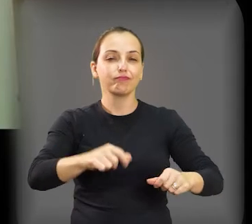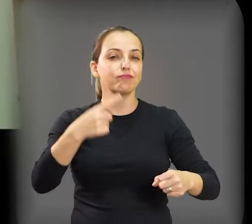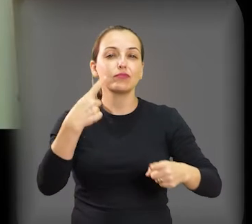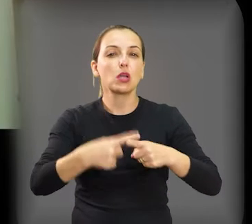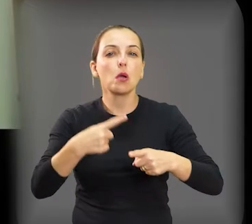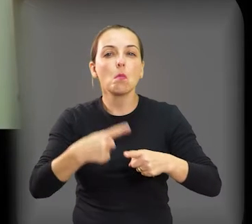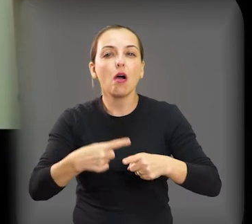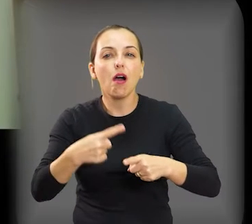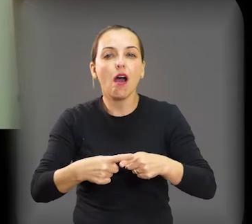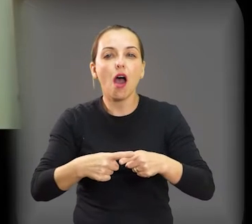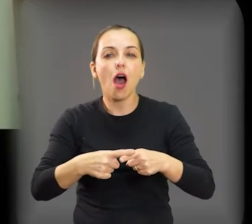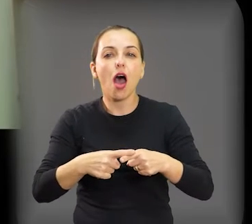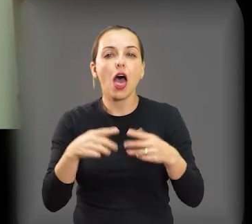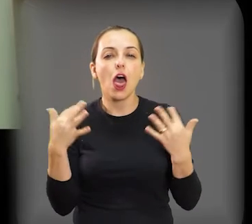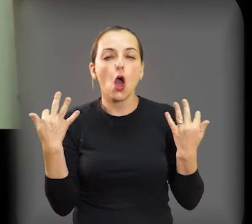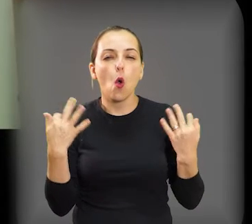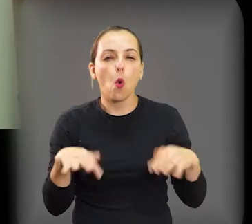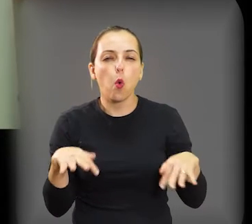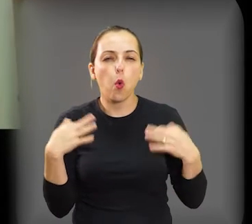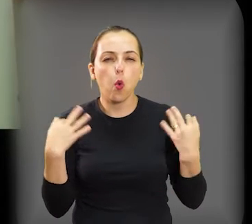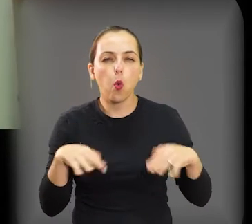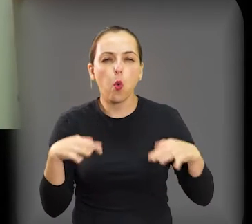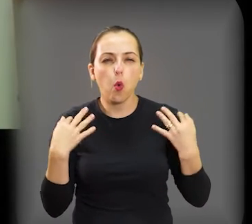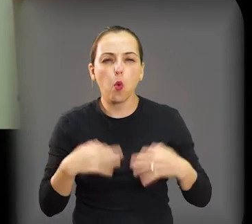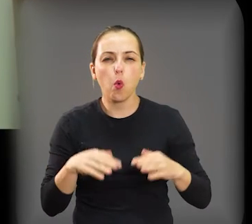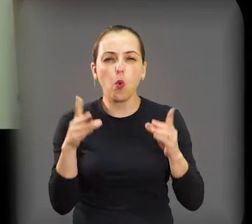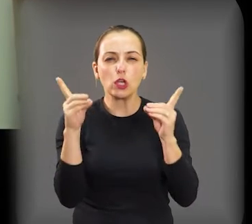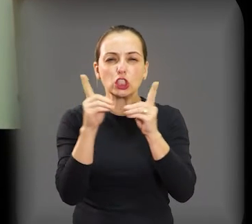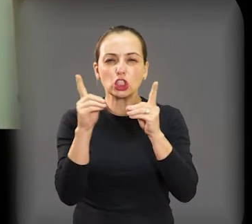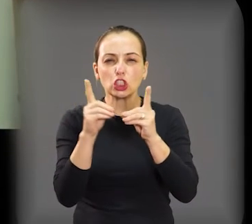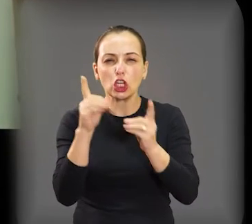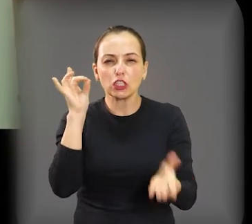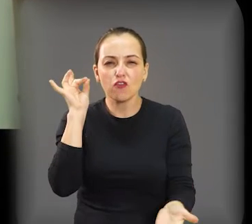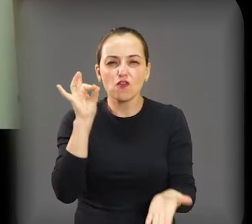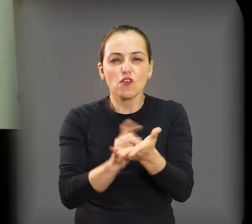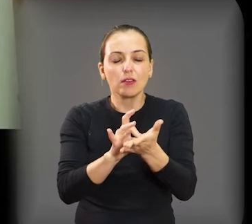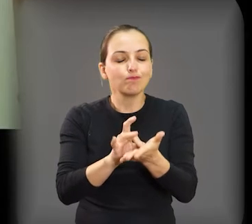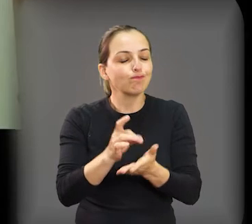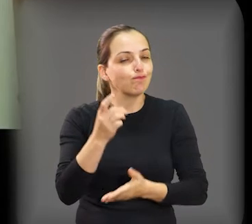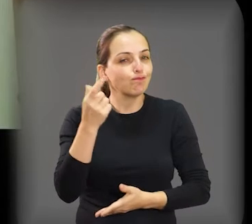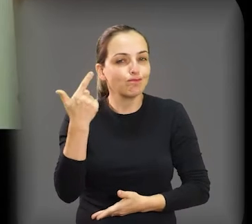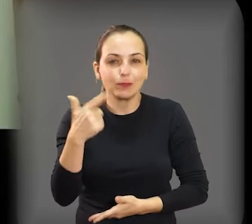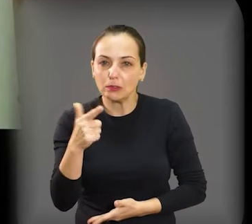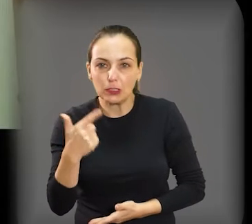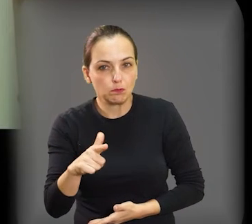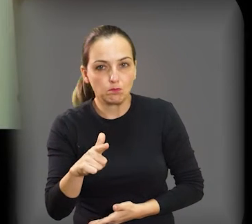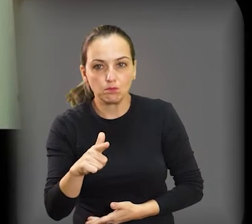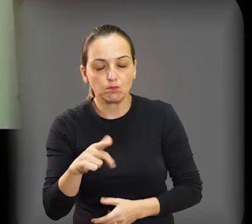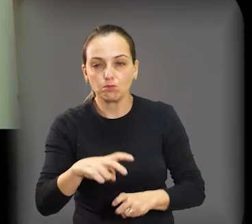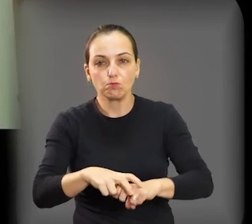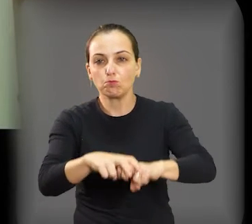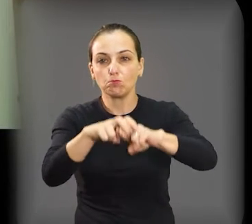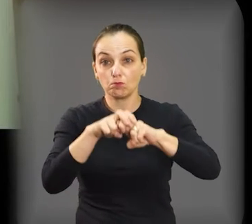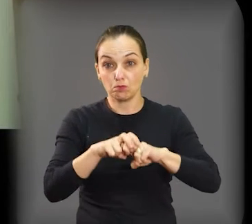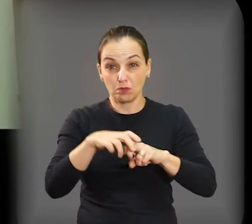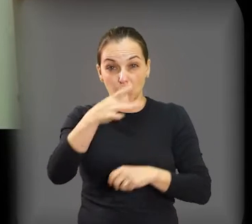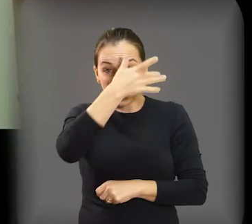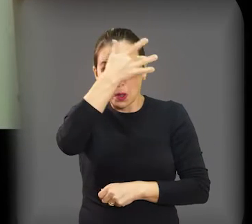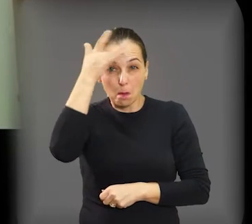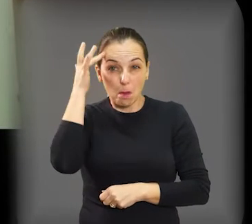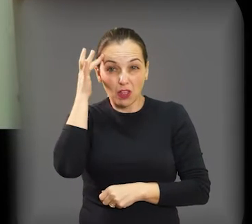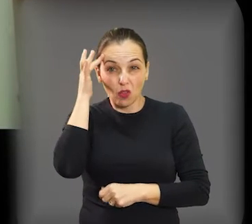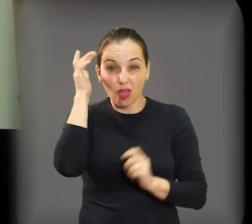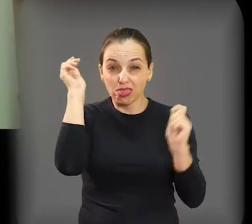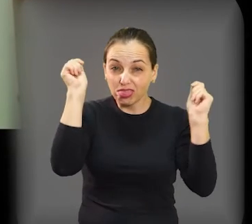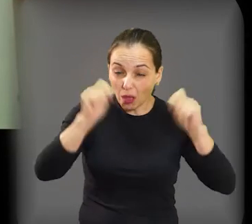por conta dessas dores causadas por essa doença, sem ter um diagnóstico